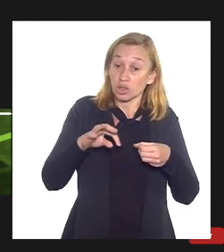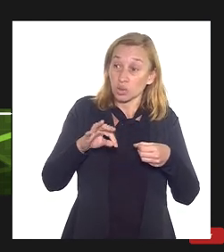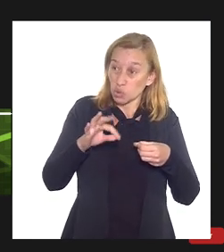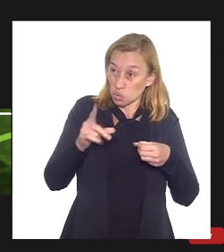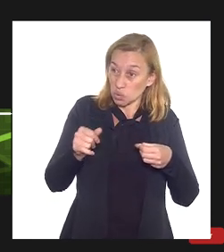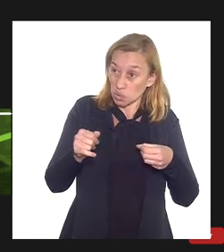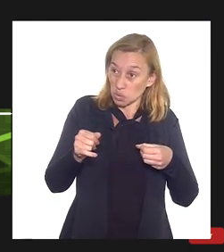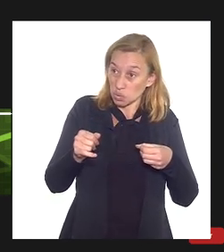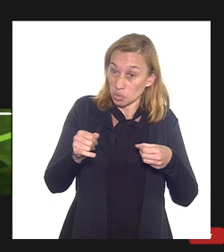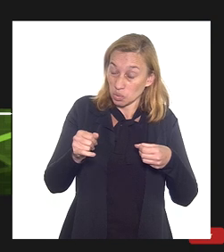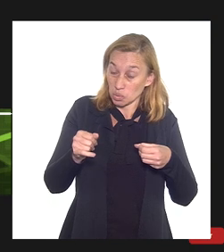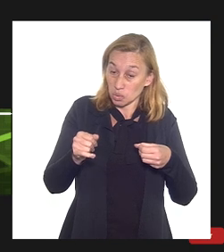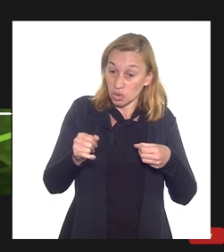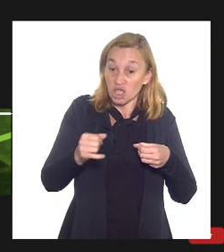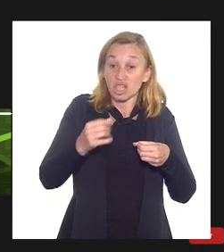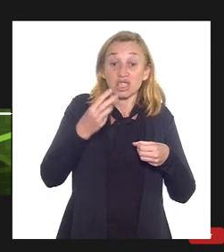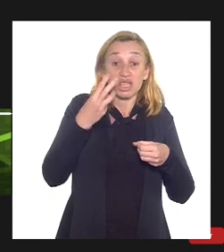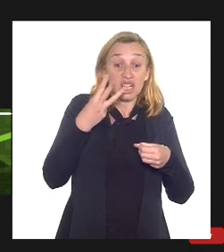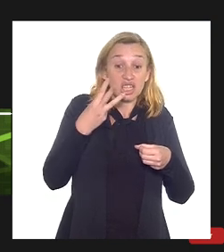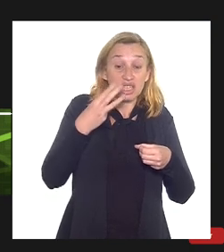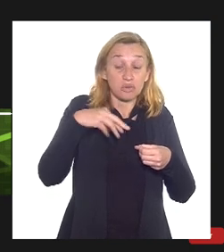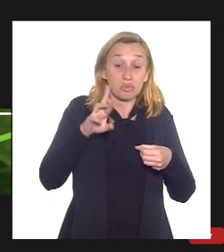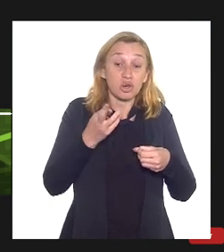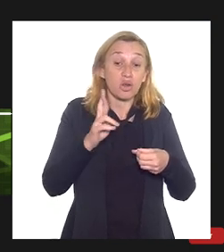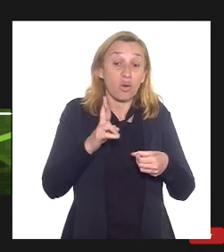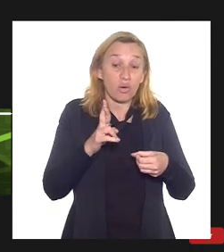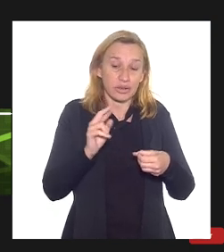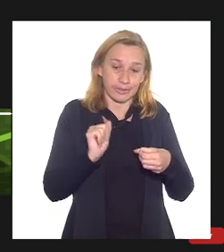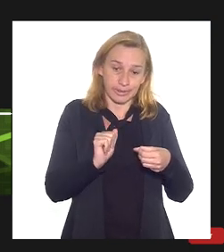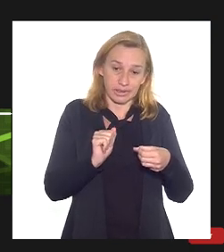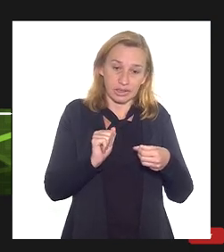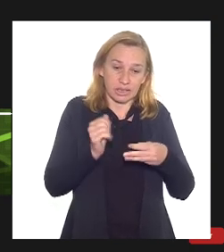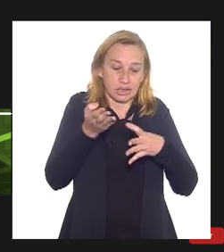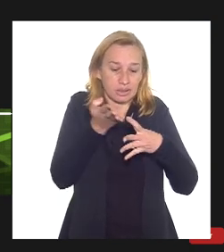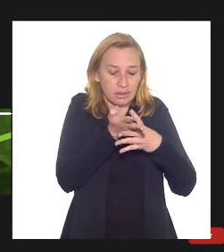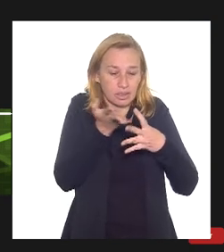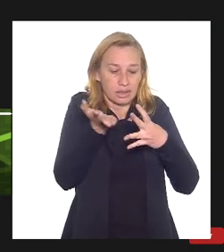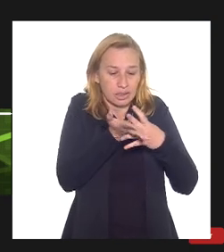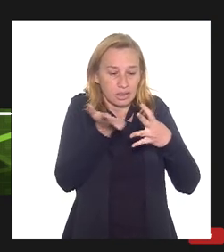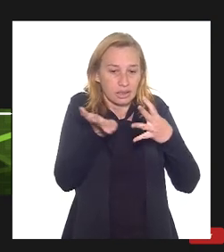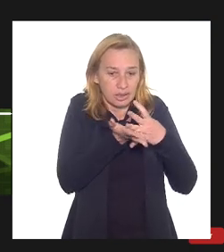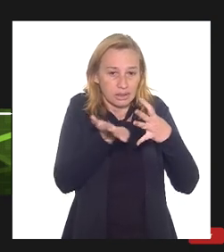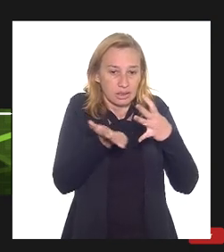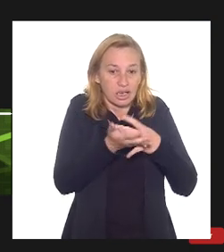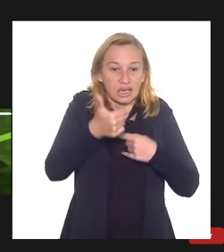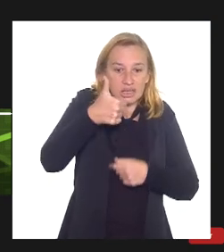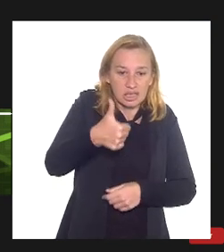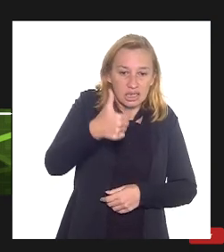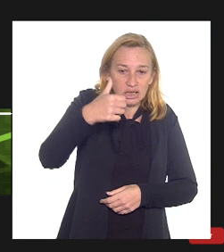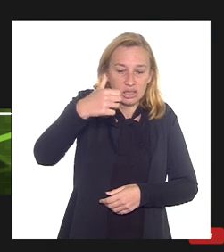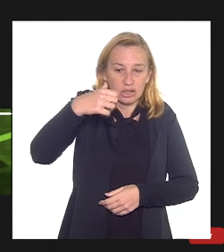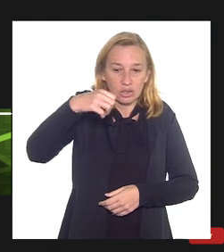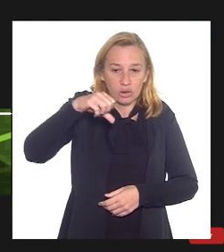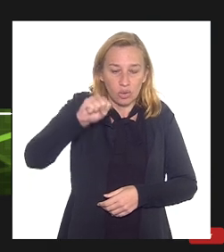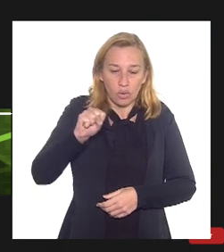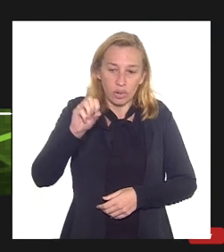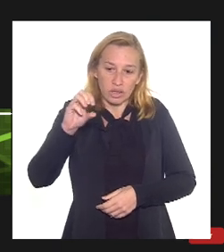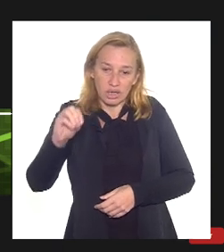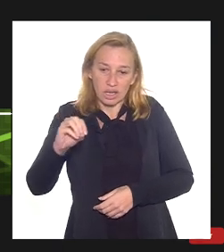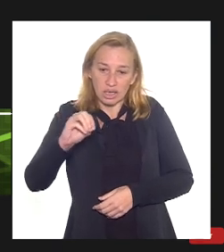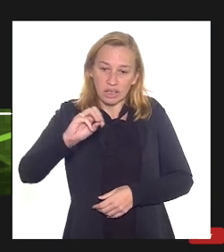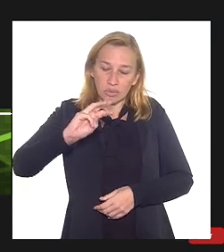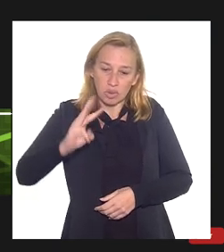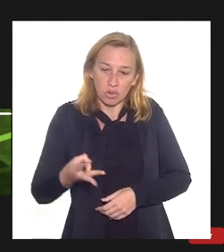em 3 bilhões em suaves prestações de 180 milhões por ano durante